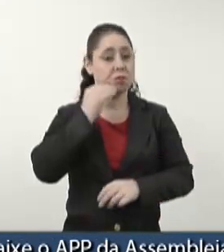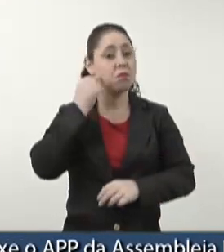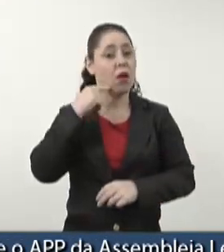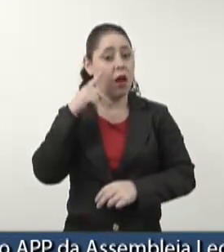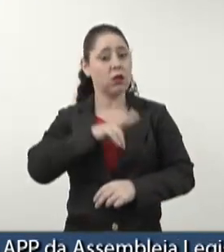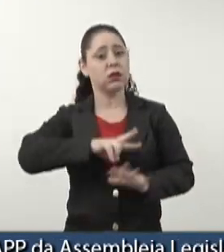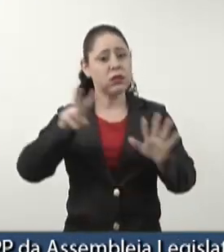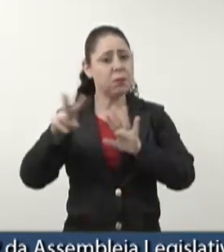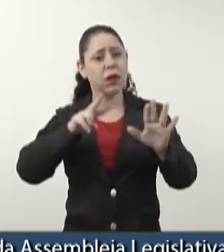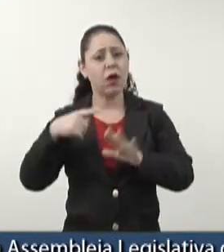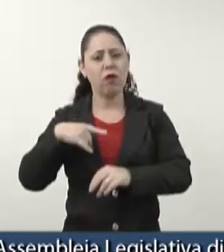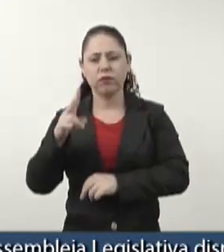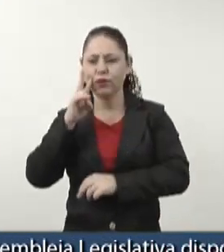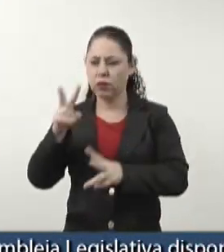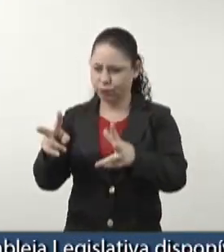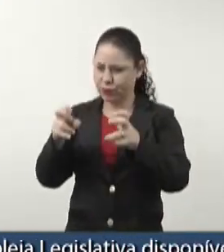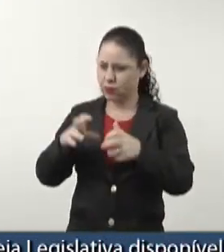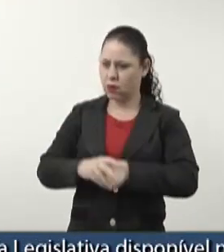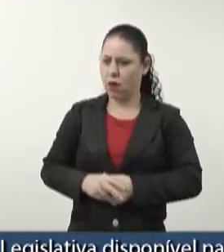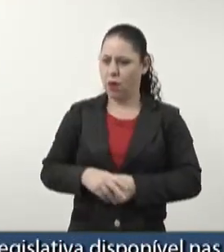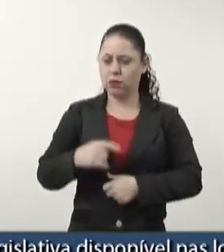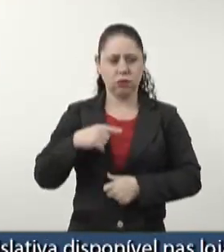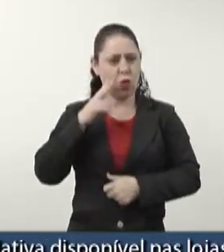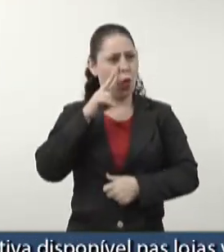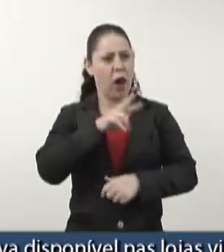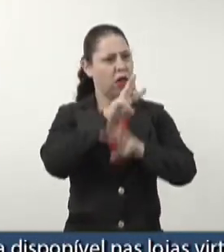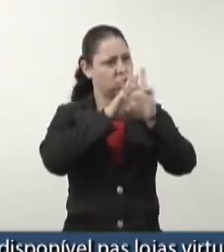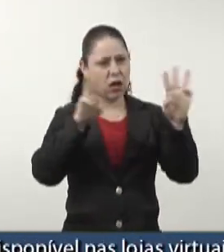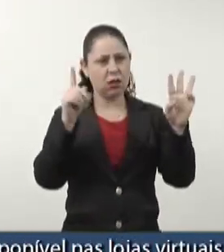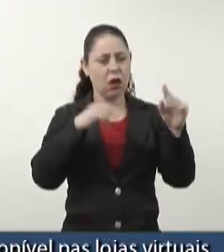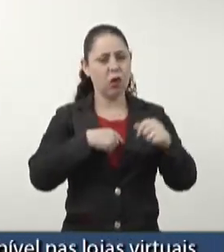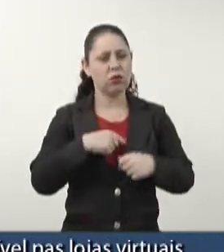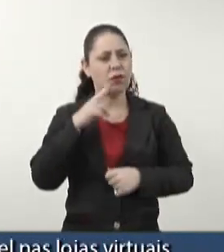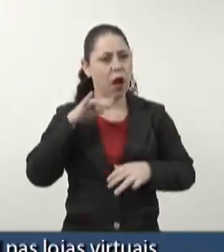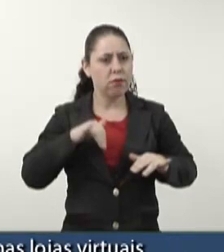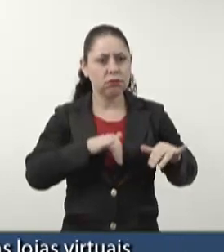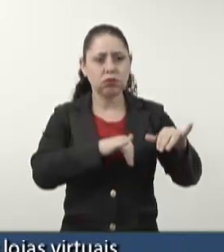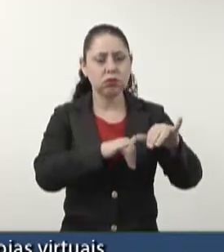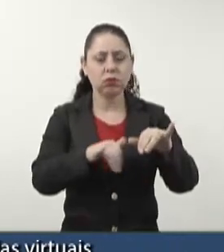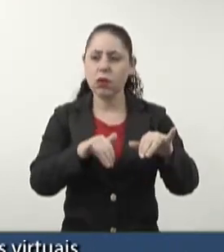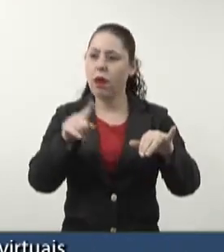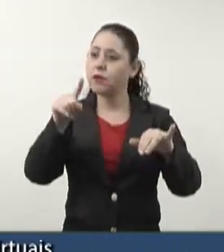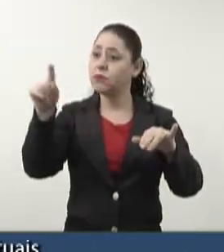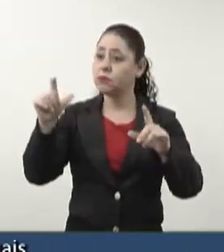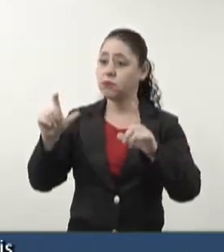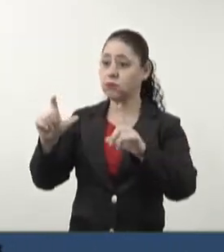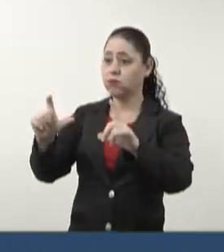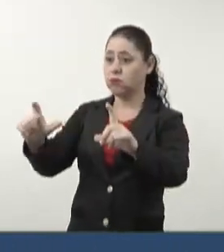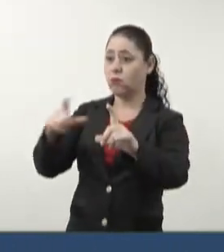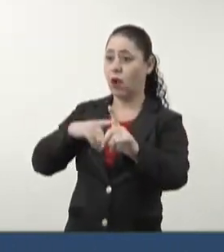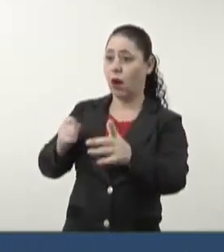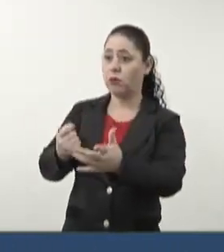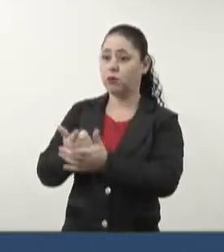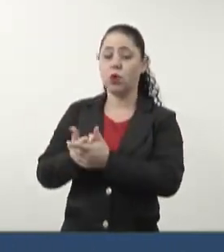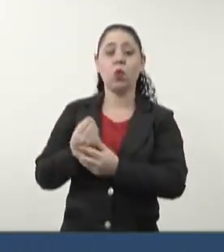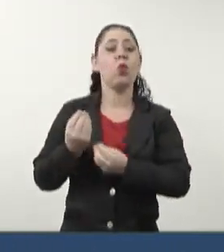lá a gente sente, não precisa nem olhar site nenhum, está lá, escrito na gôndola,